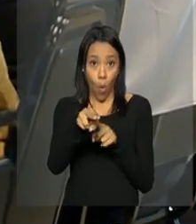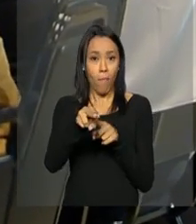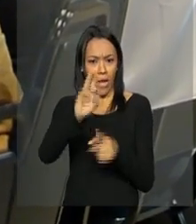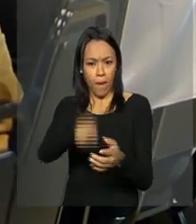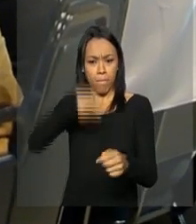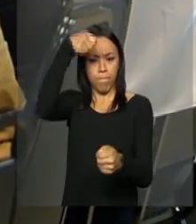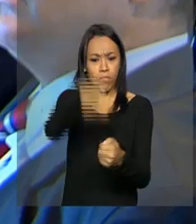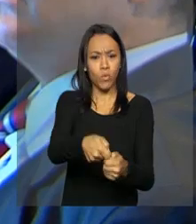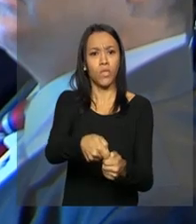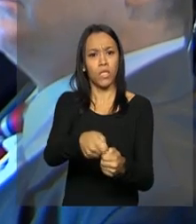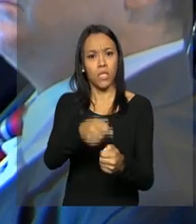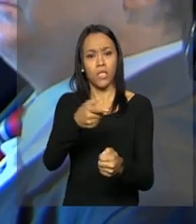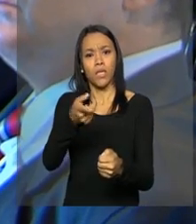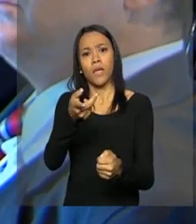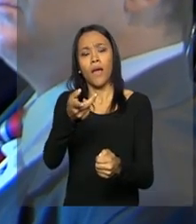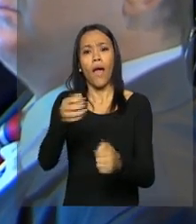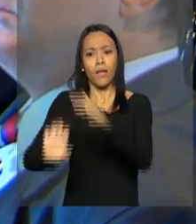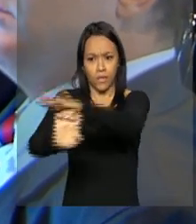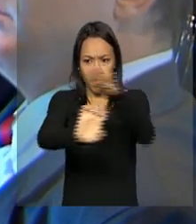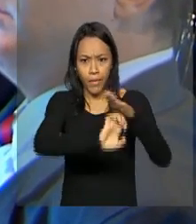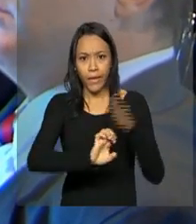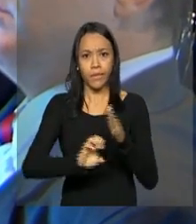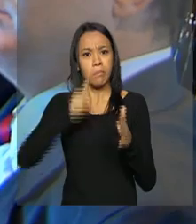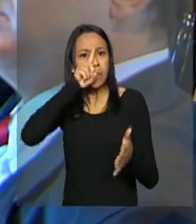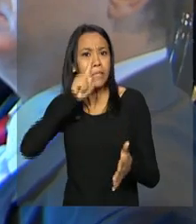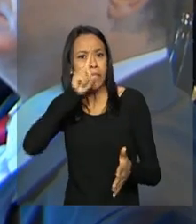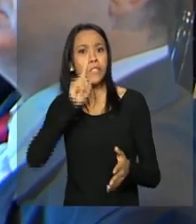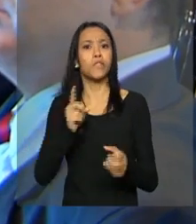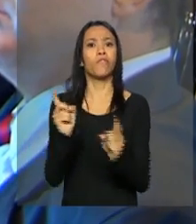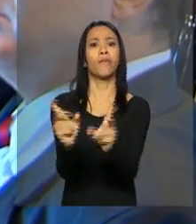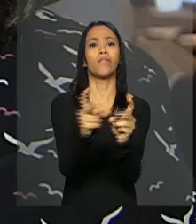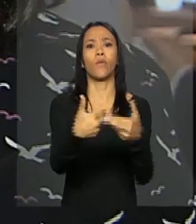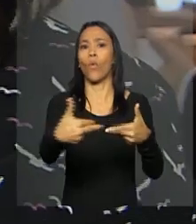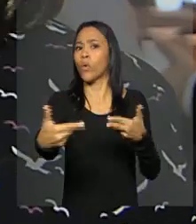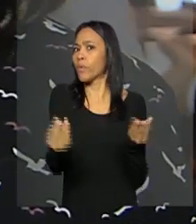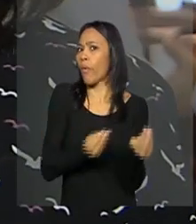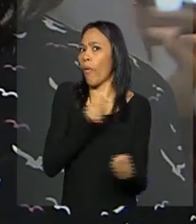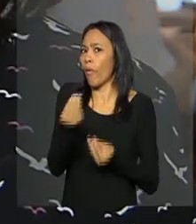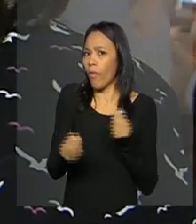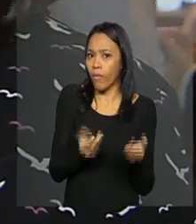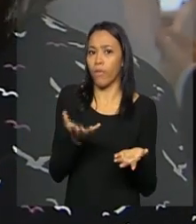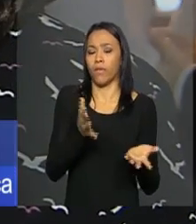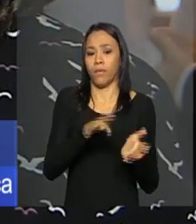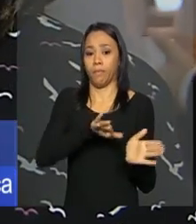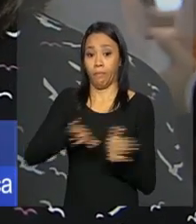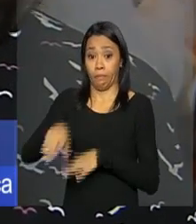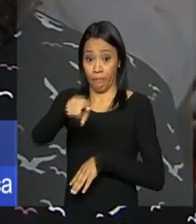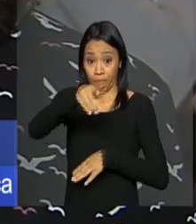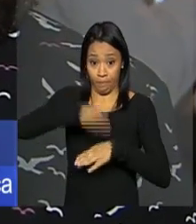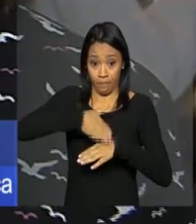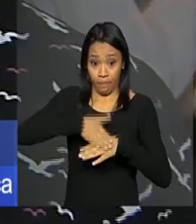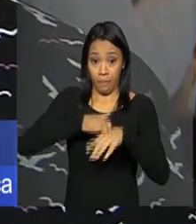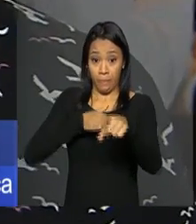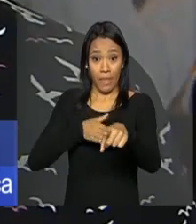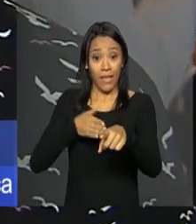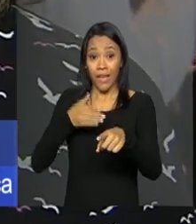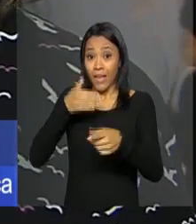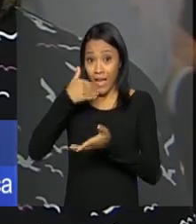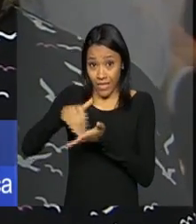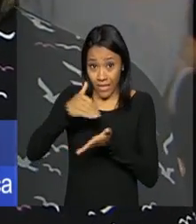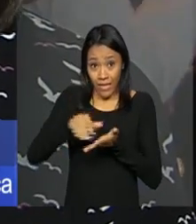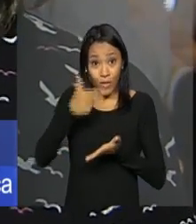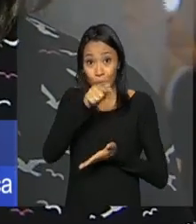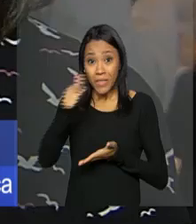colocarem à venda produtos que geram riscos ao consumidor. A defesa do consumidor não tem engenheiros, tem muitos